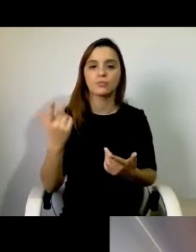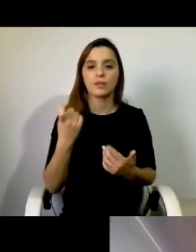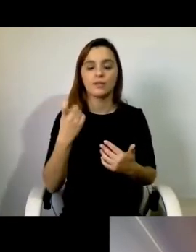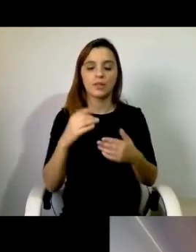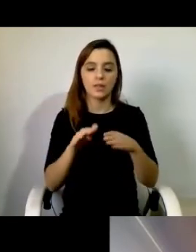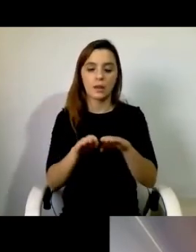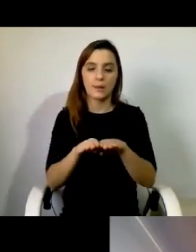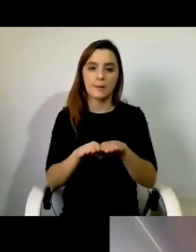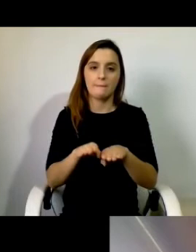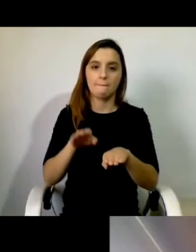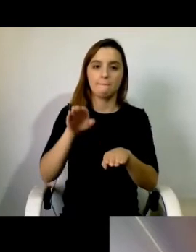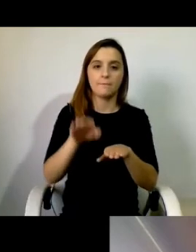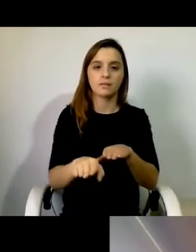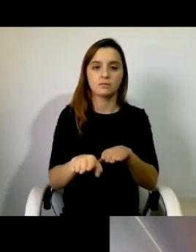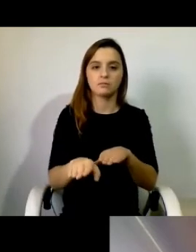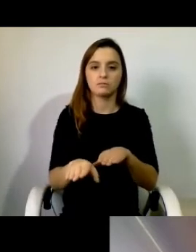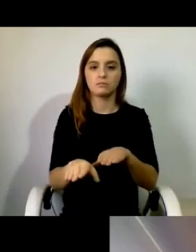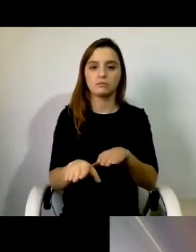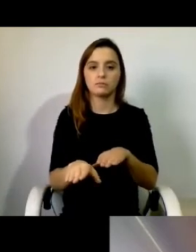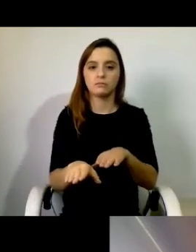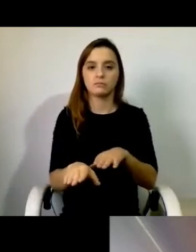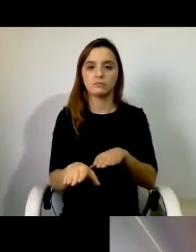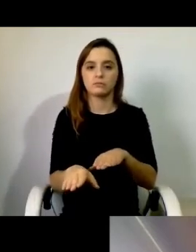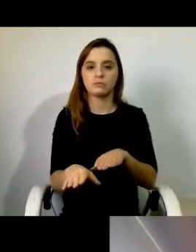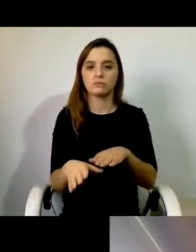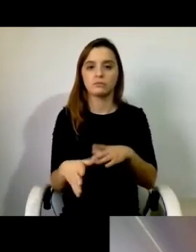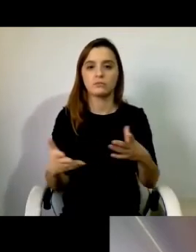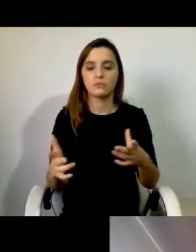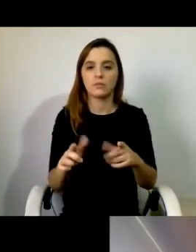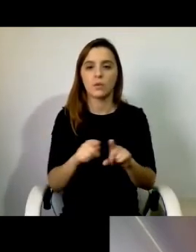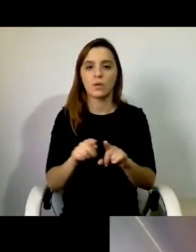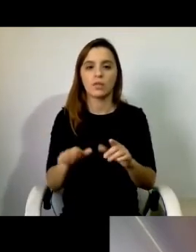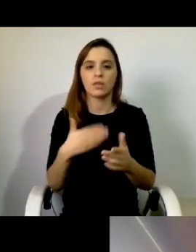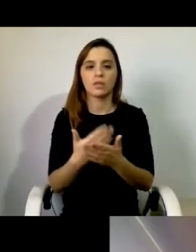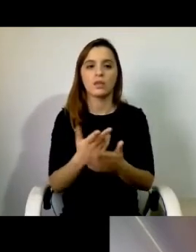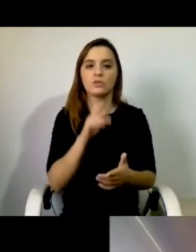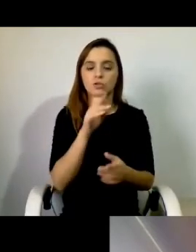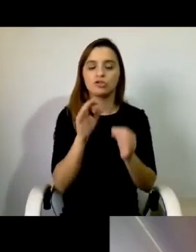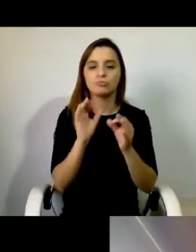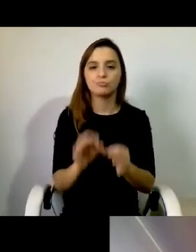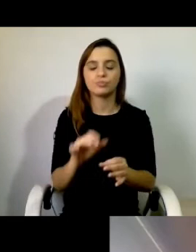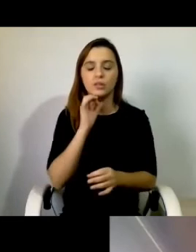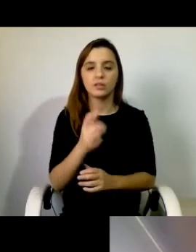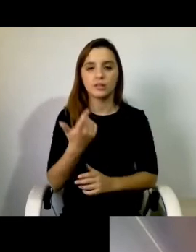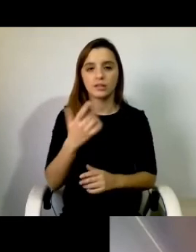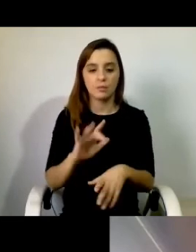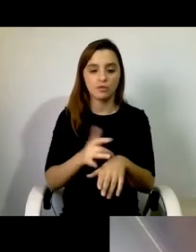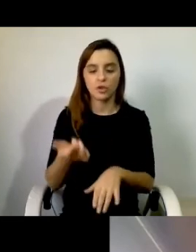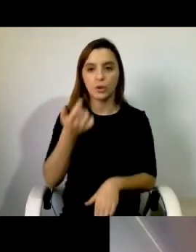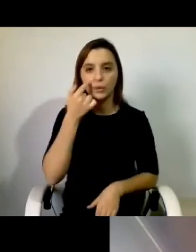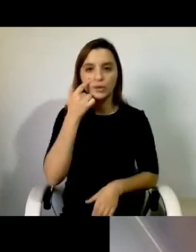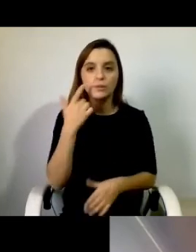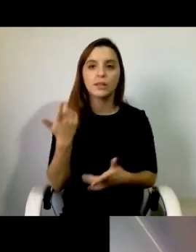E esse passo à frente passa por respostas muito concretas, por conhecimento da profissionalização do assistente